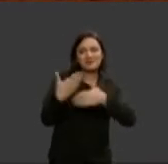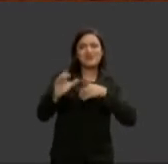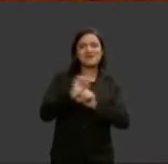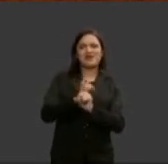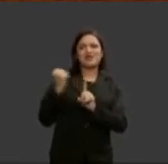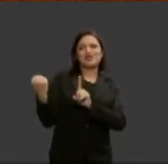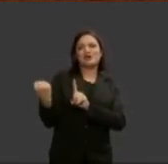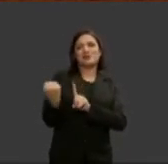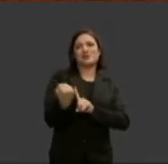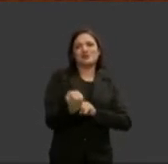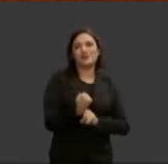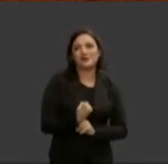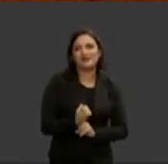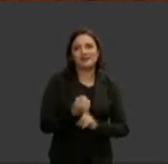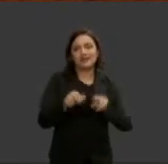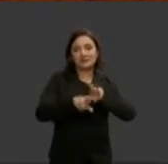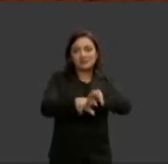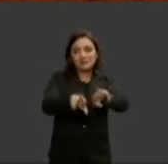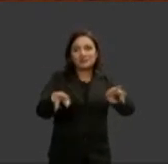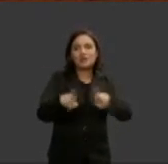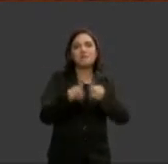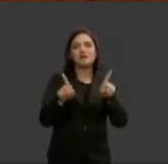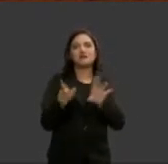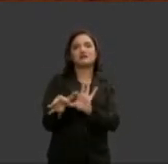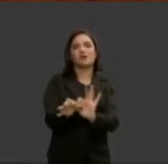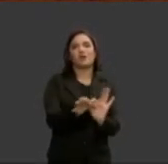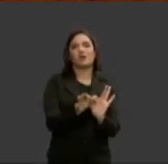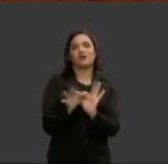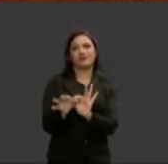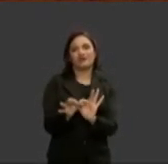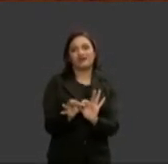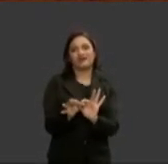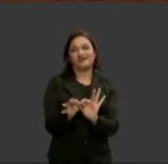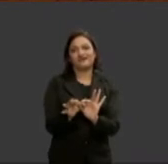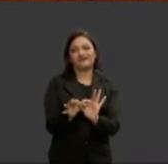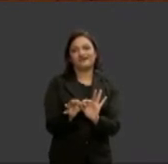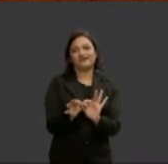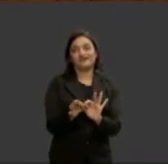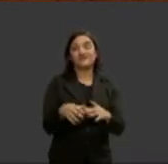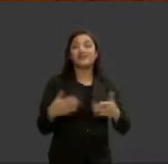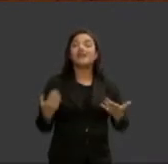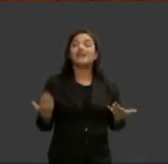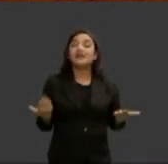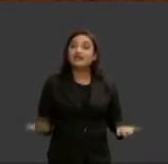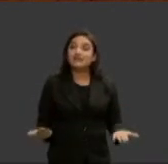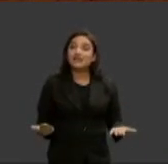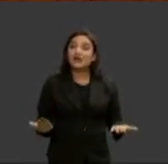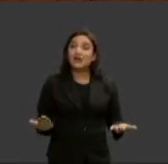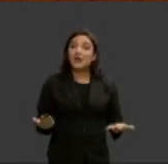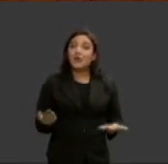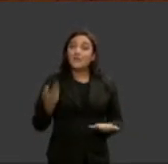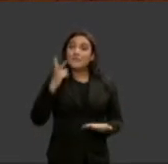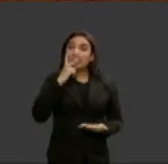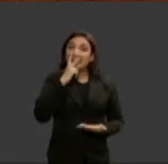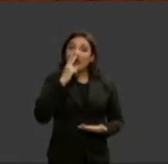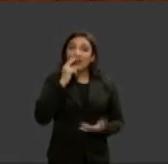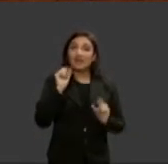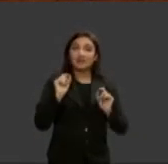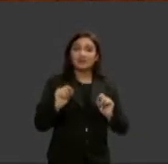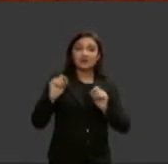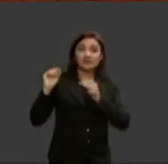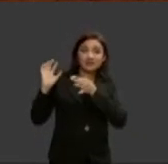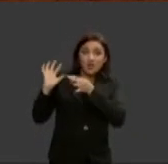plurima mas que deve ser igualitária então o que me parece esse contexto